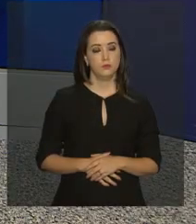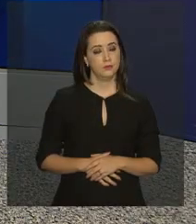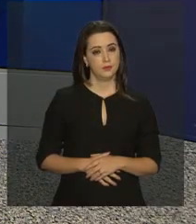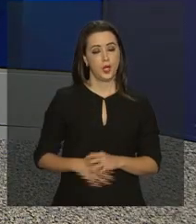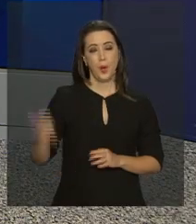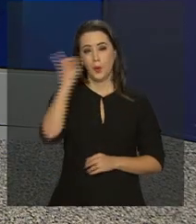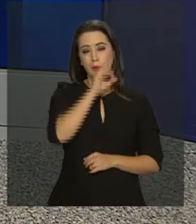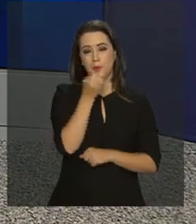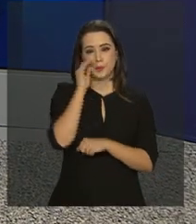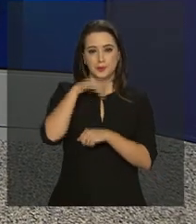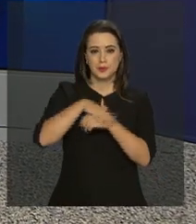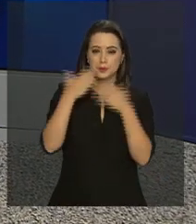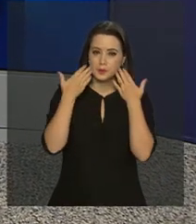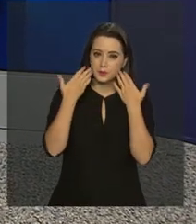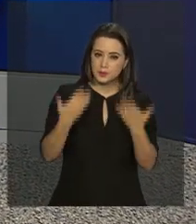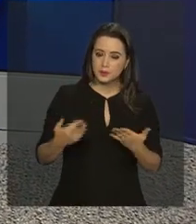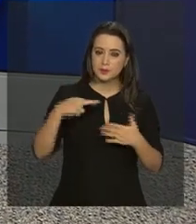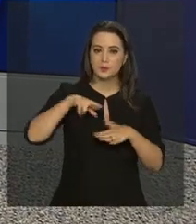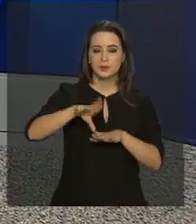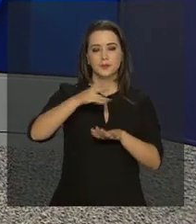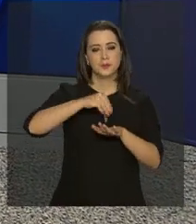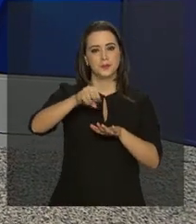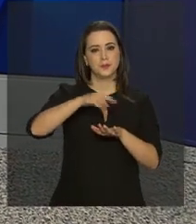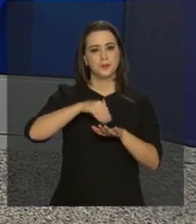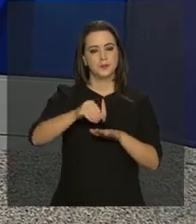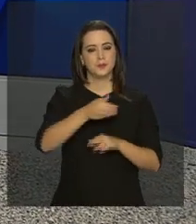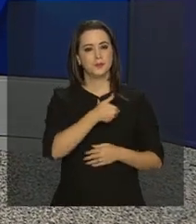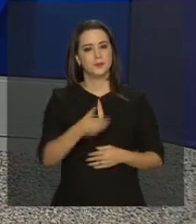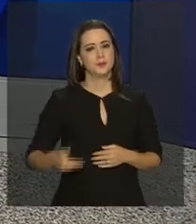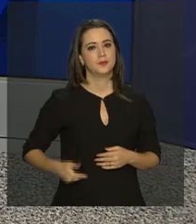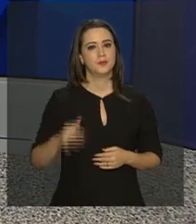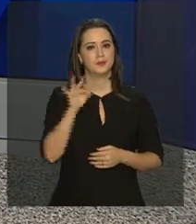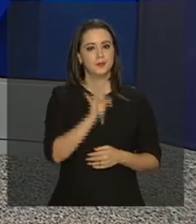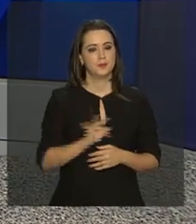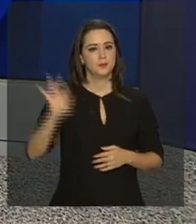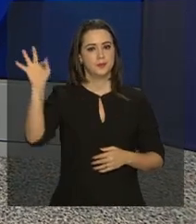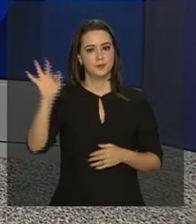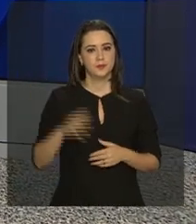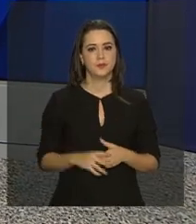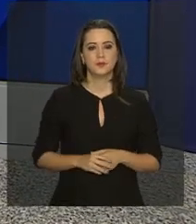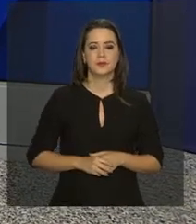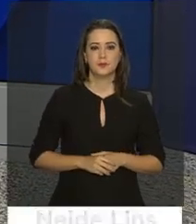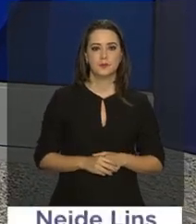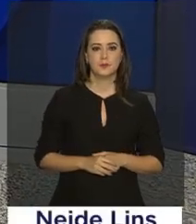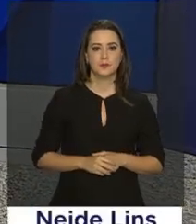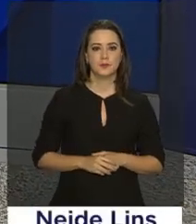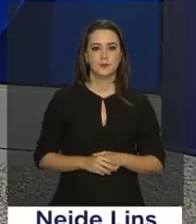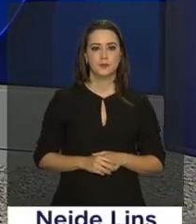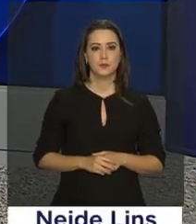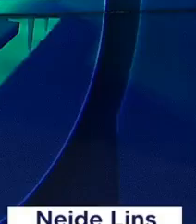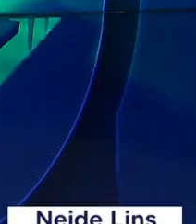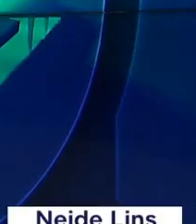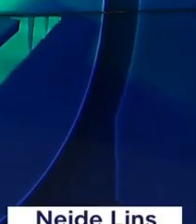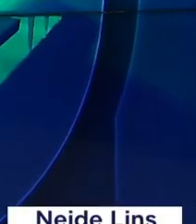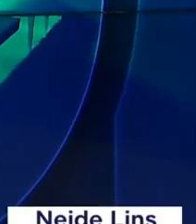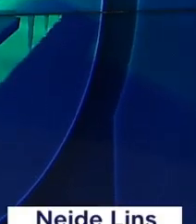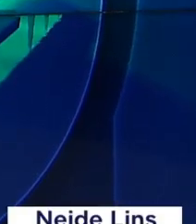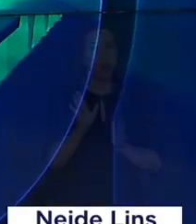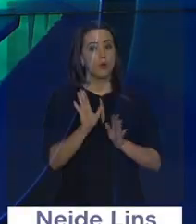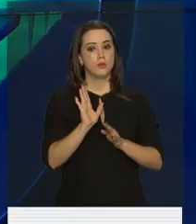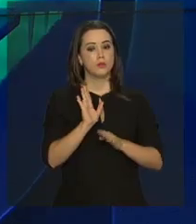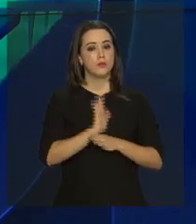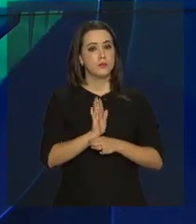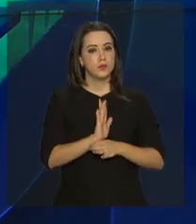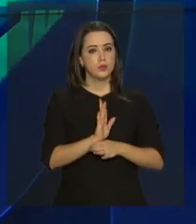Olá, boa noite. Está no ar mais uma edição do Repórter NBR com as notícias do Governo Federal. Em vídeo